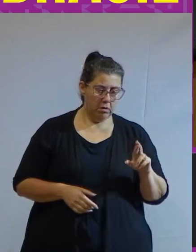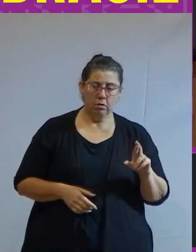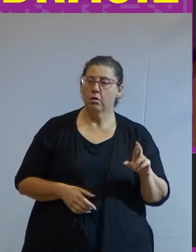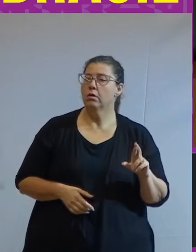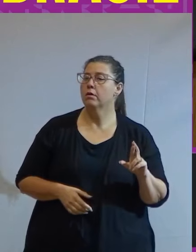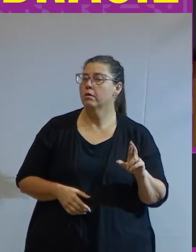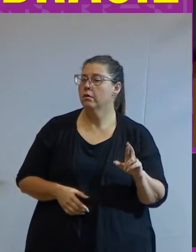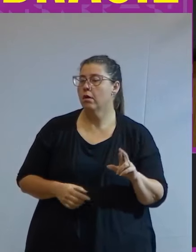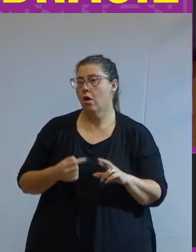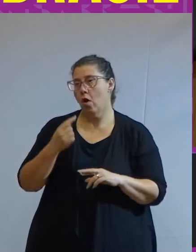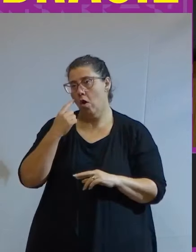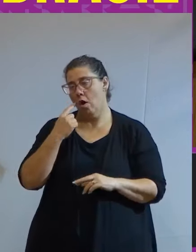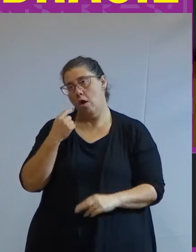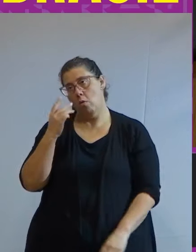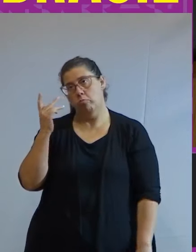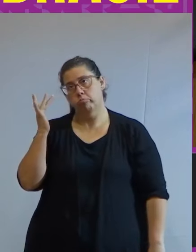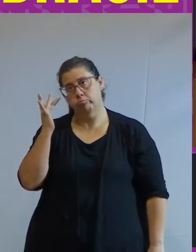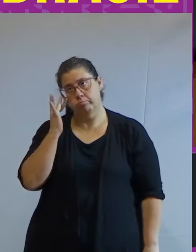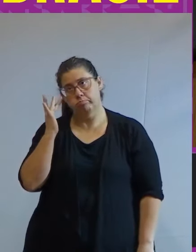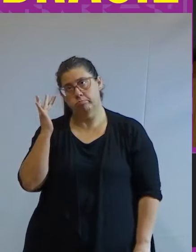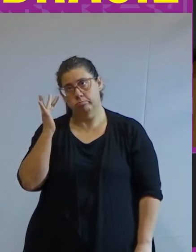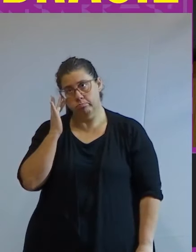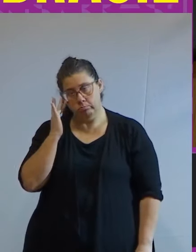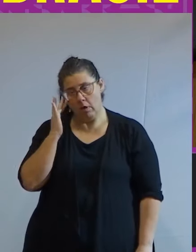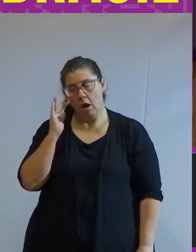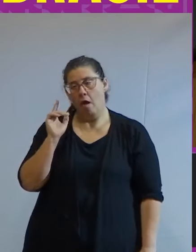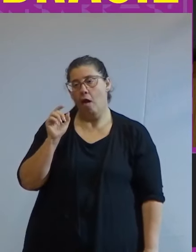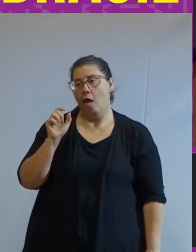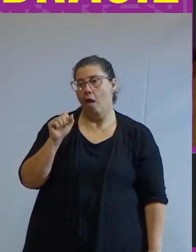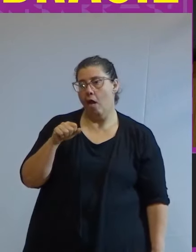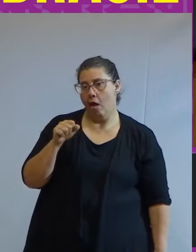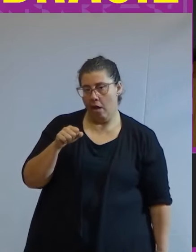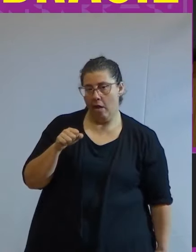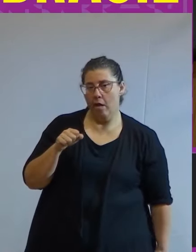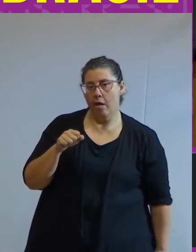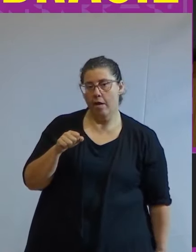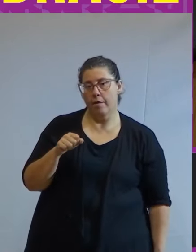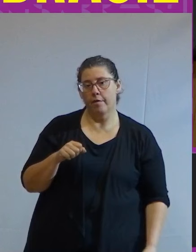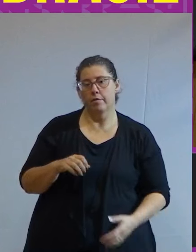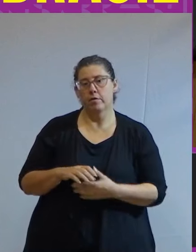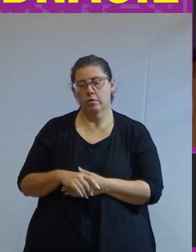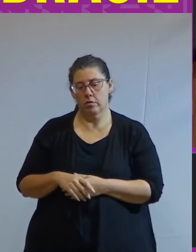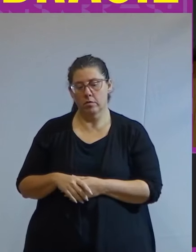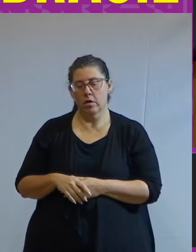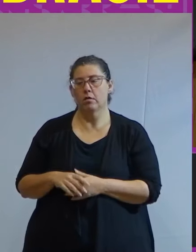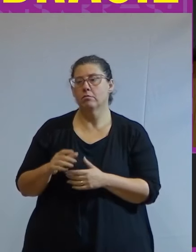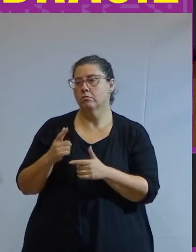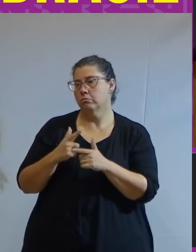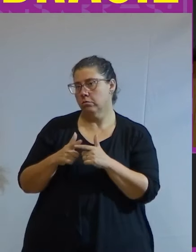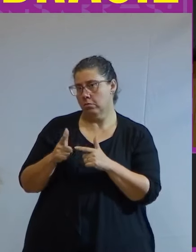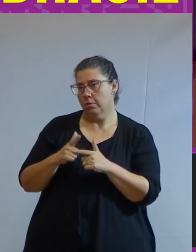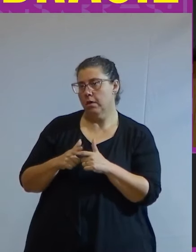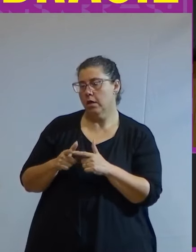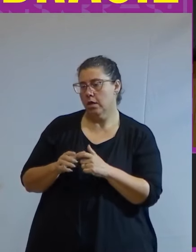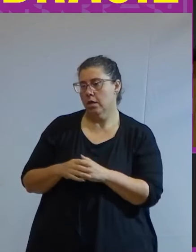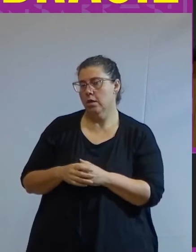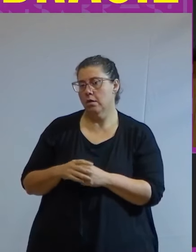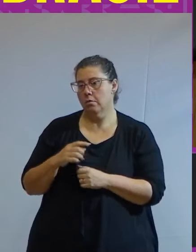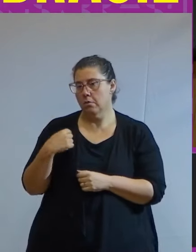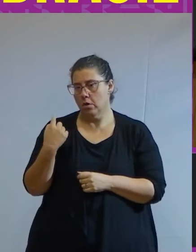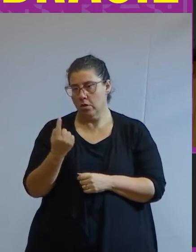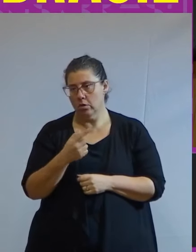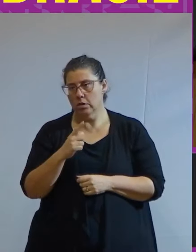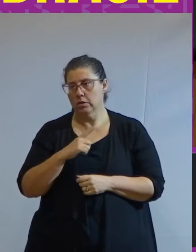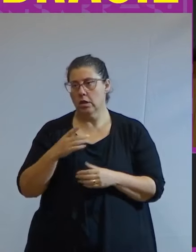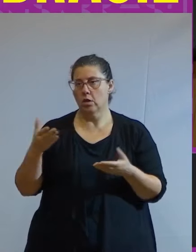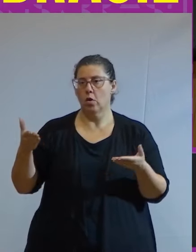olha eu acho que de fato esse é um dos grandes problemas quer dizer a gente tem